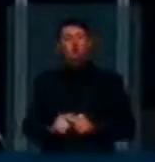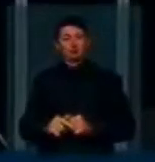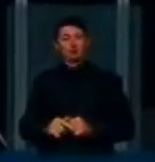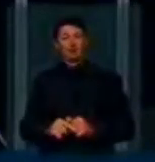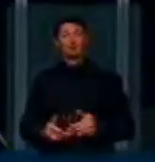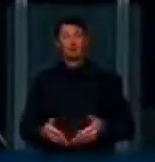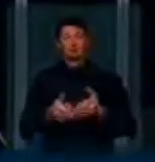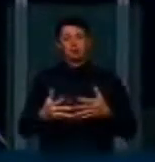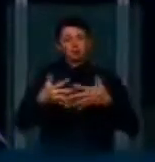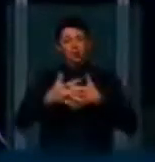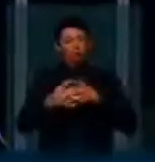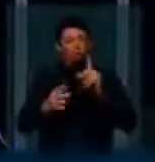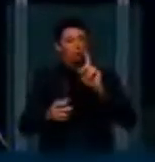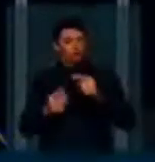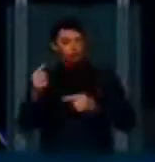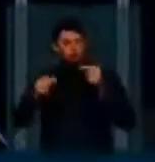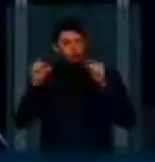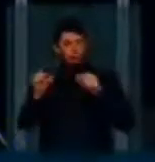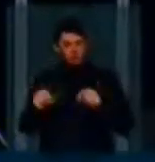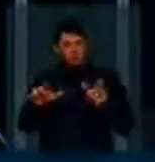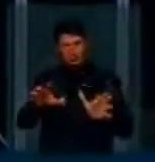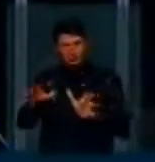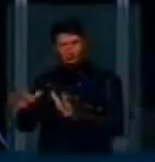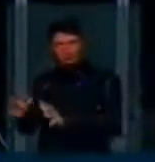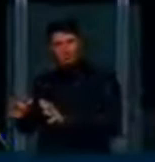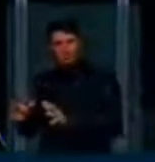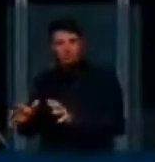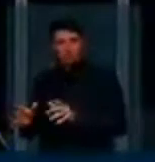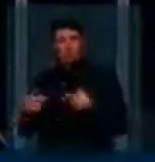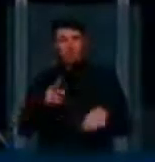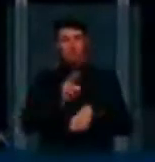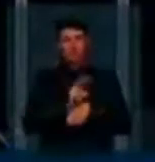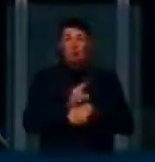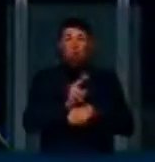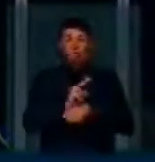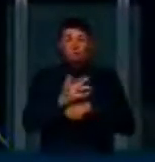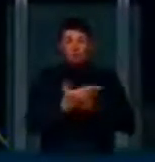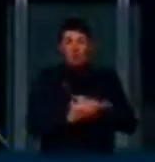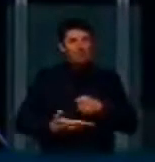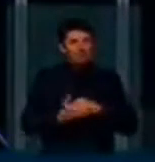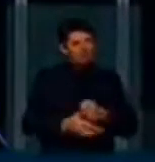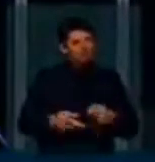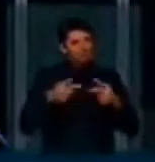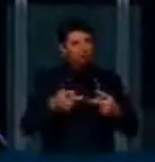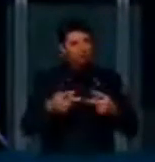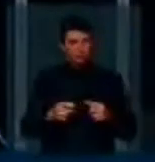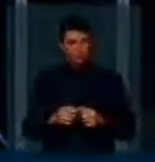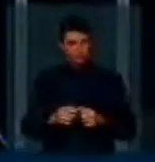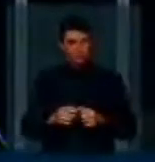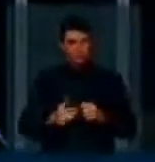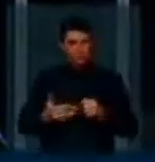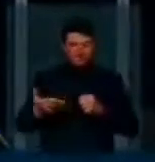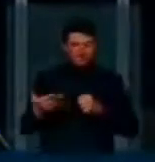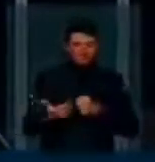pedir que não confundamos essas discussões com a proteção ao coração do projeto, à